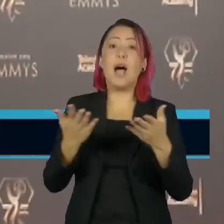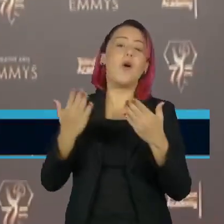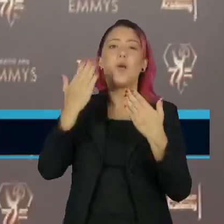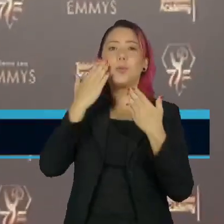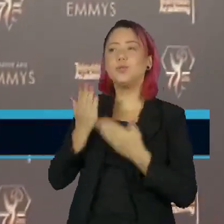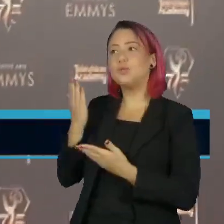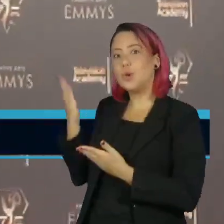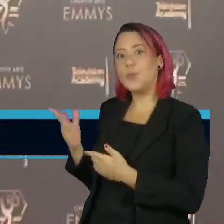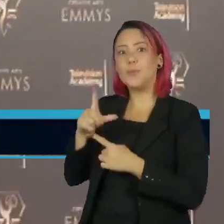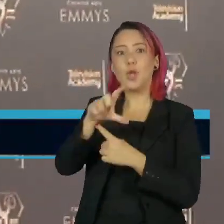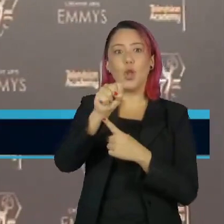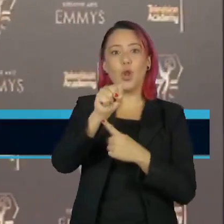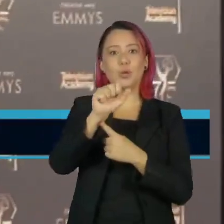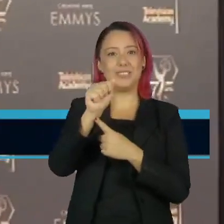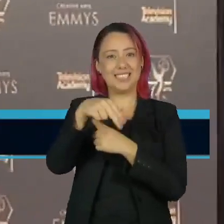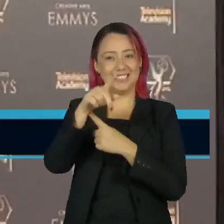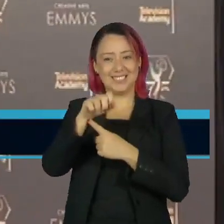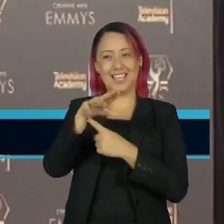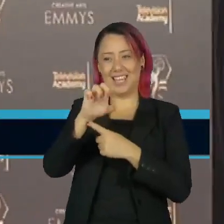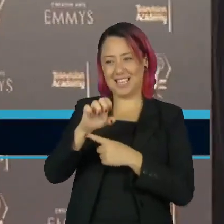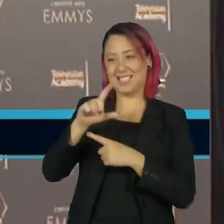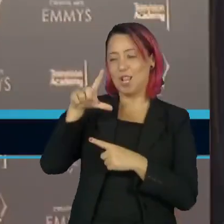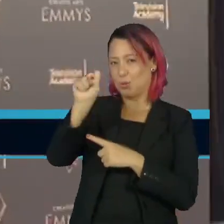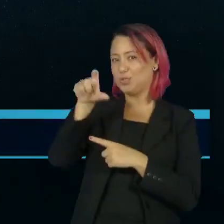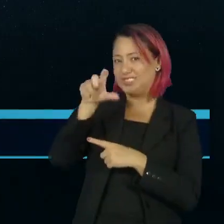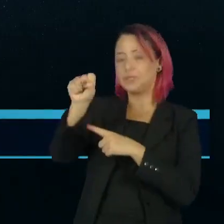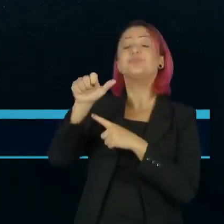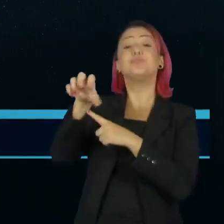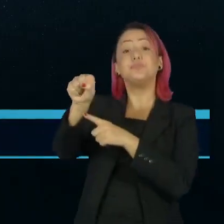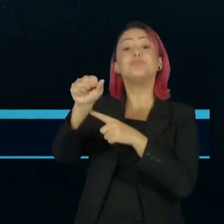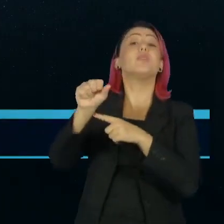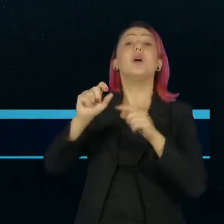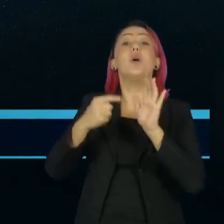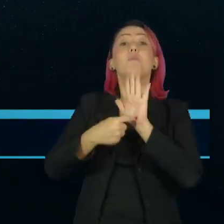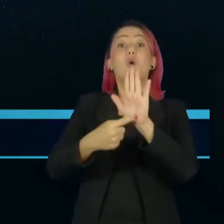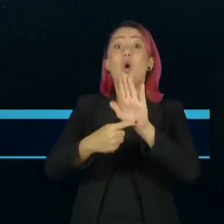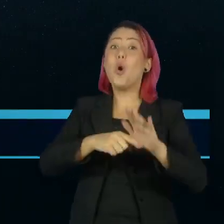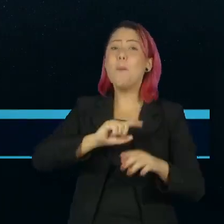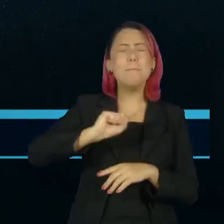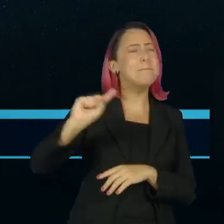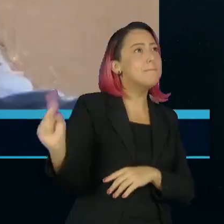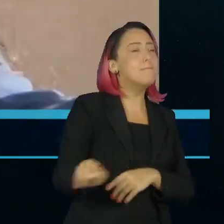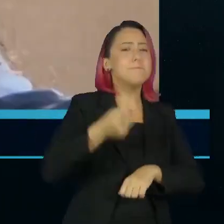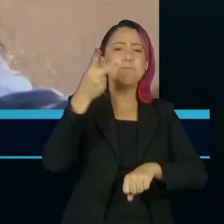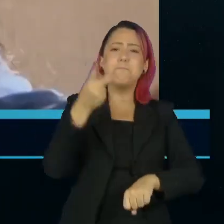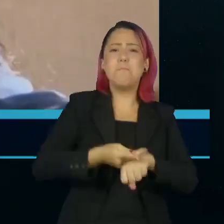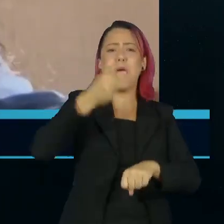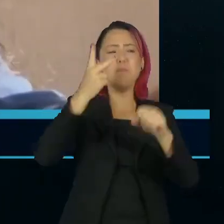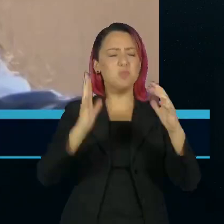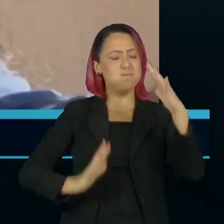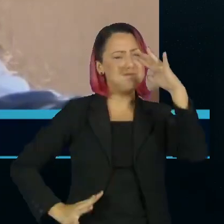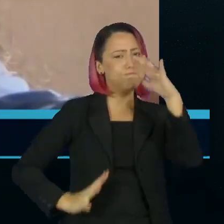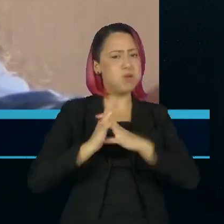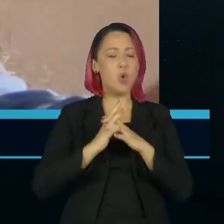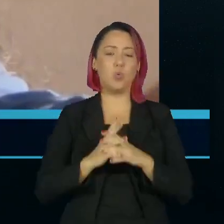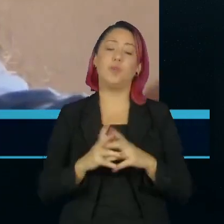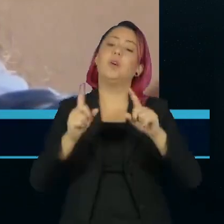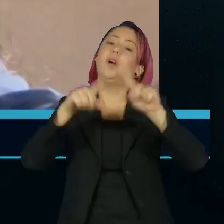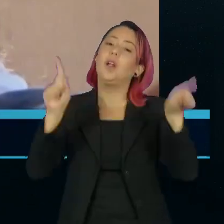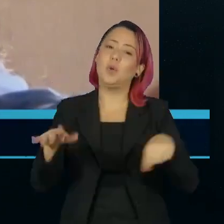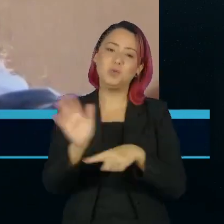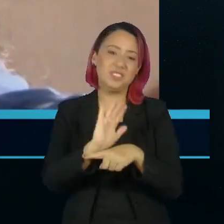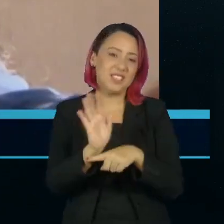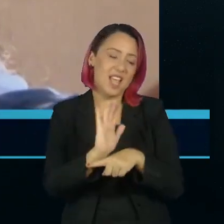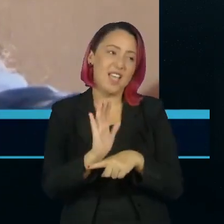Angeles, nos Estados Unidos, para o Brasil, o prêmio máximo da televisão americana. Para o cinema no Brasil e